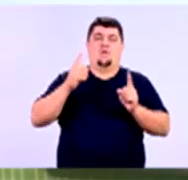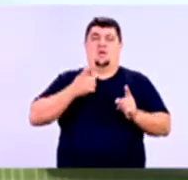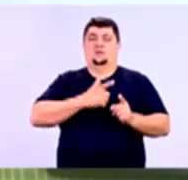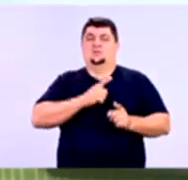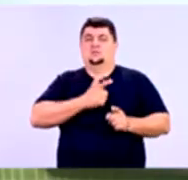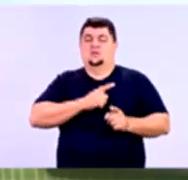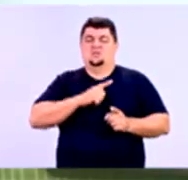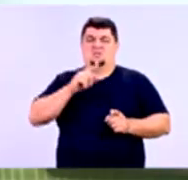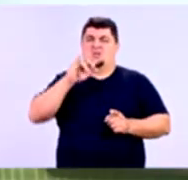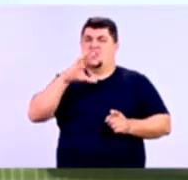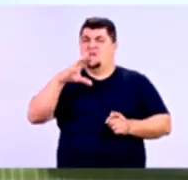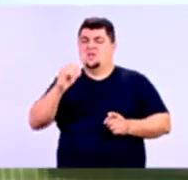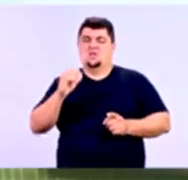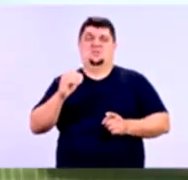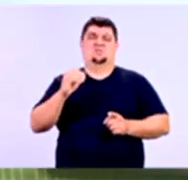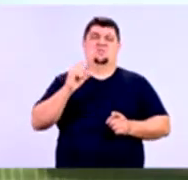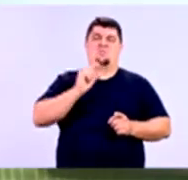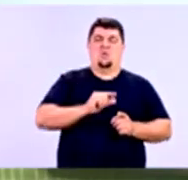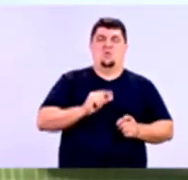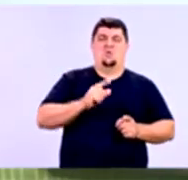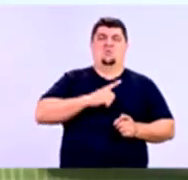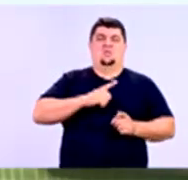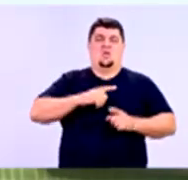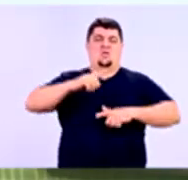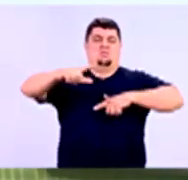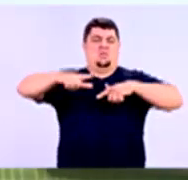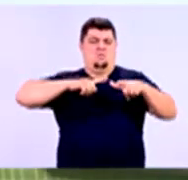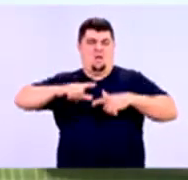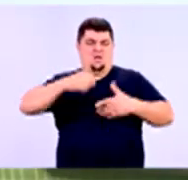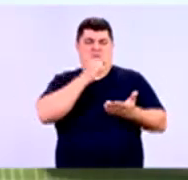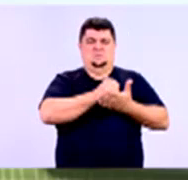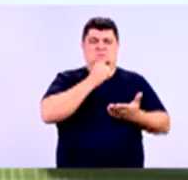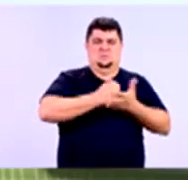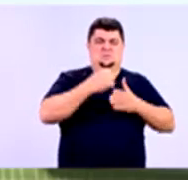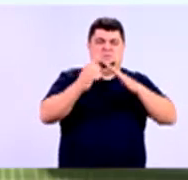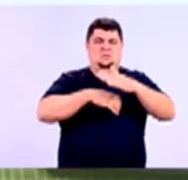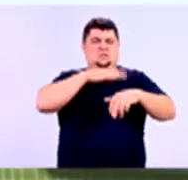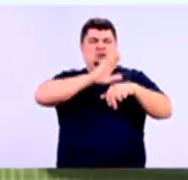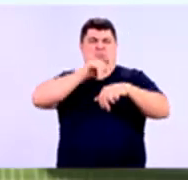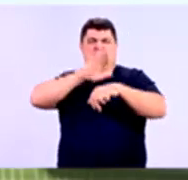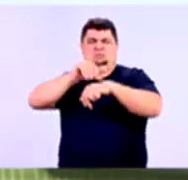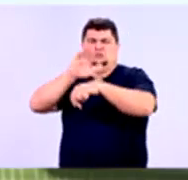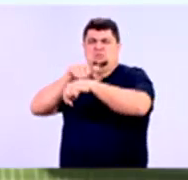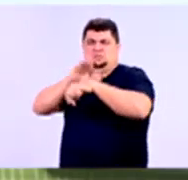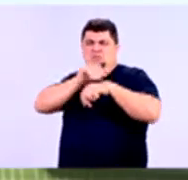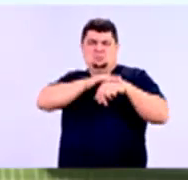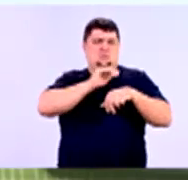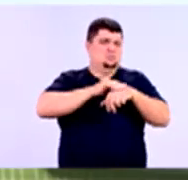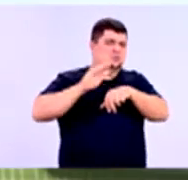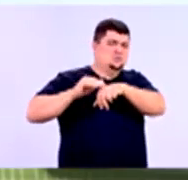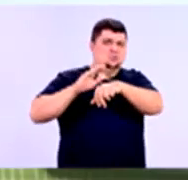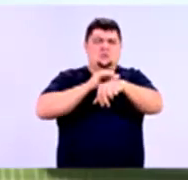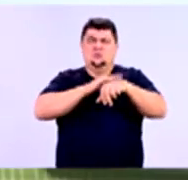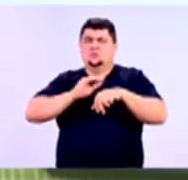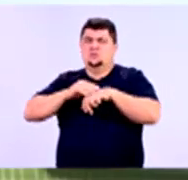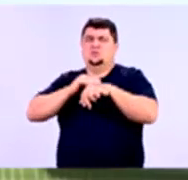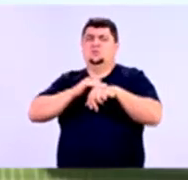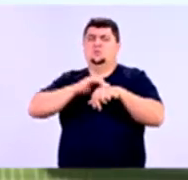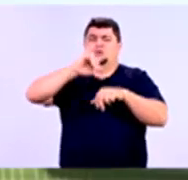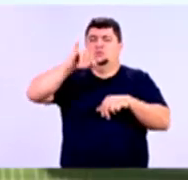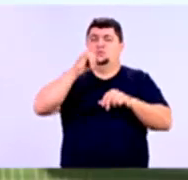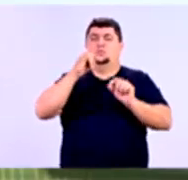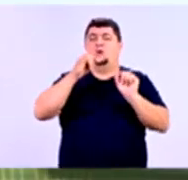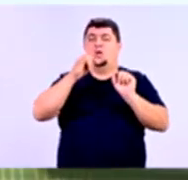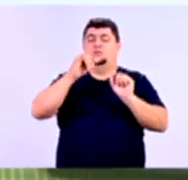risco, de bonança, estão surgindo muitos empregos, a economia está mais estabilizada, todo mundo está bem empregado, a tendência é que o